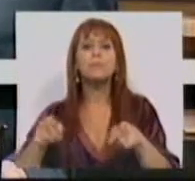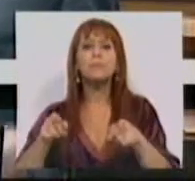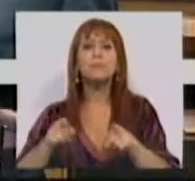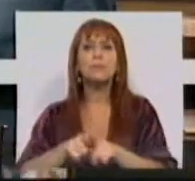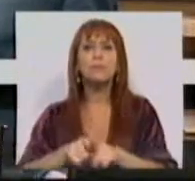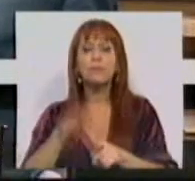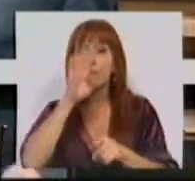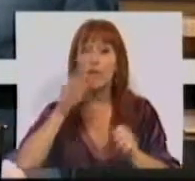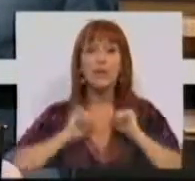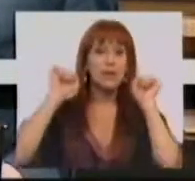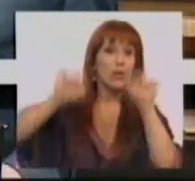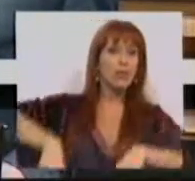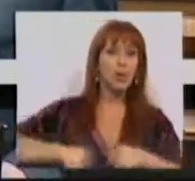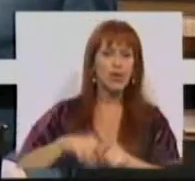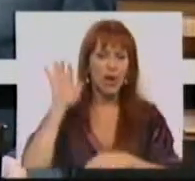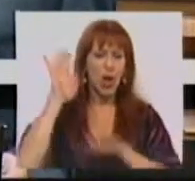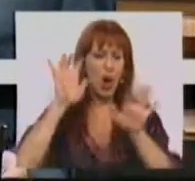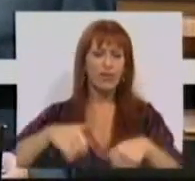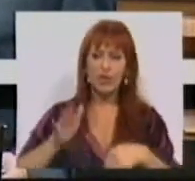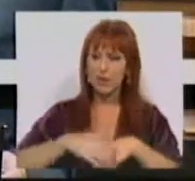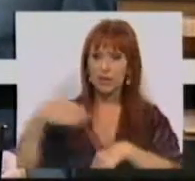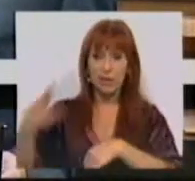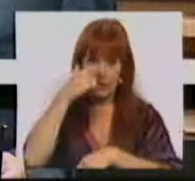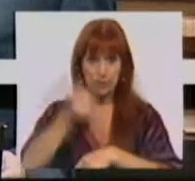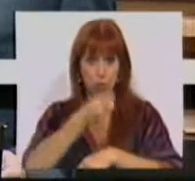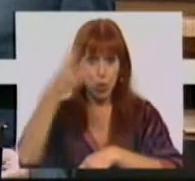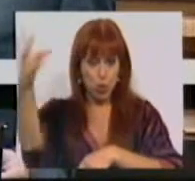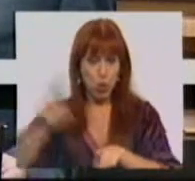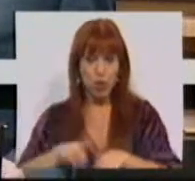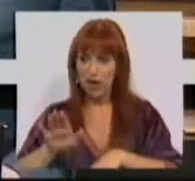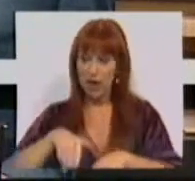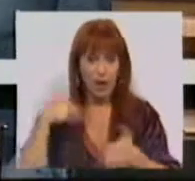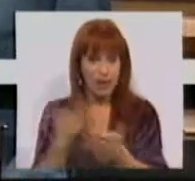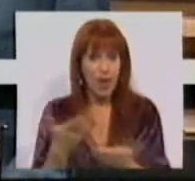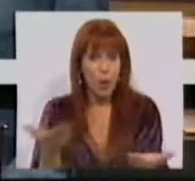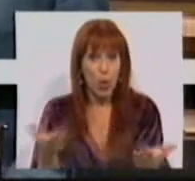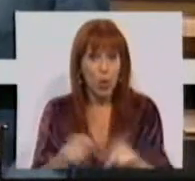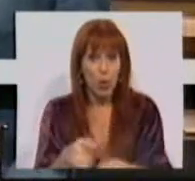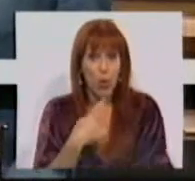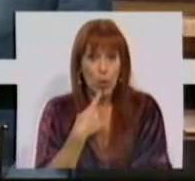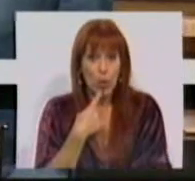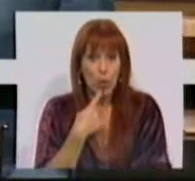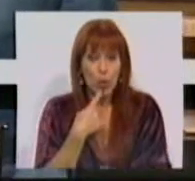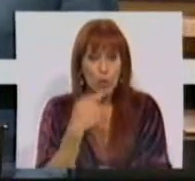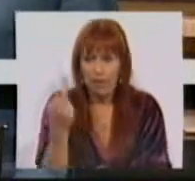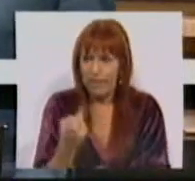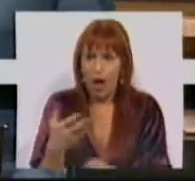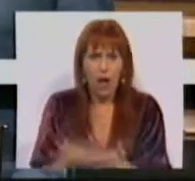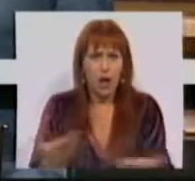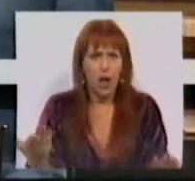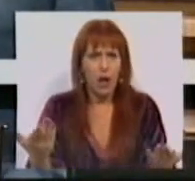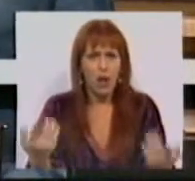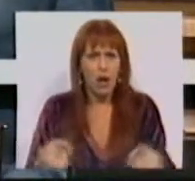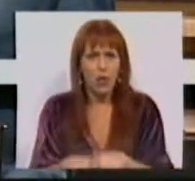o abandono da respectiva conferência que produziu o efeito tão frágil e